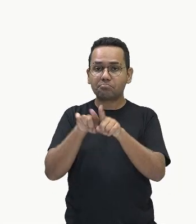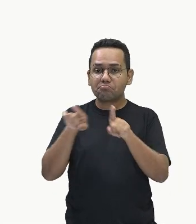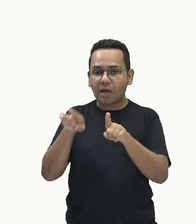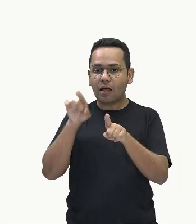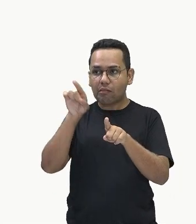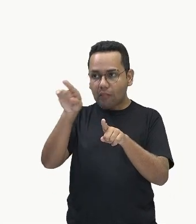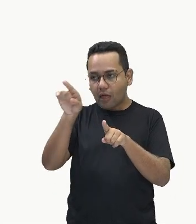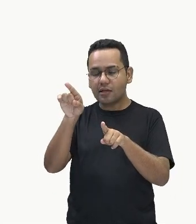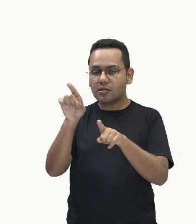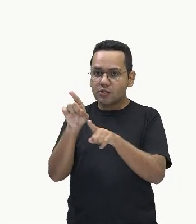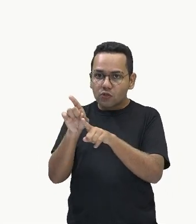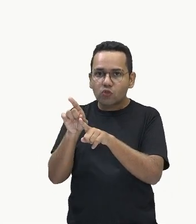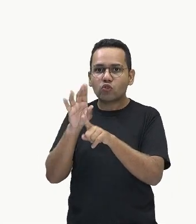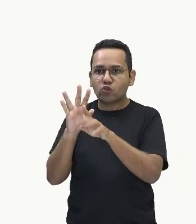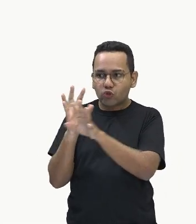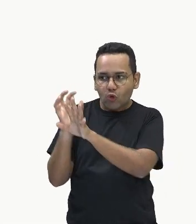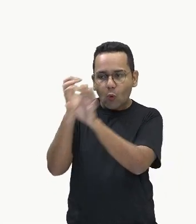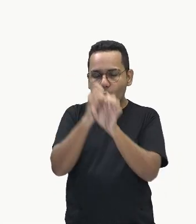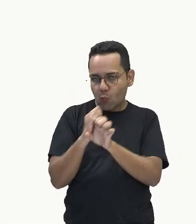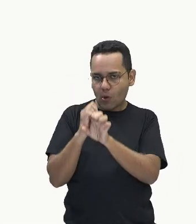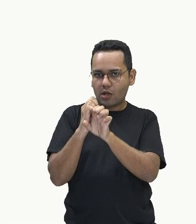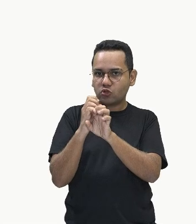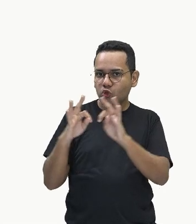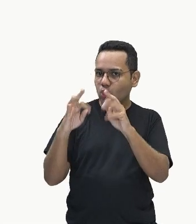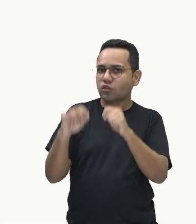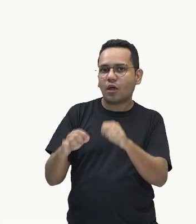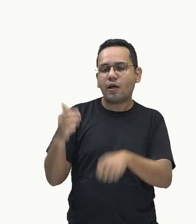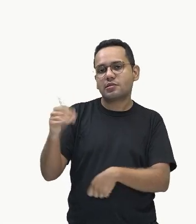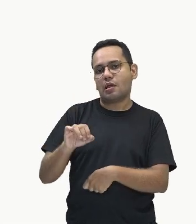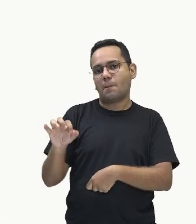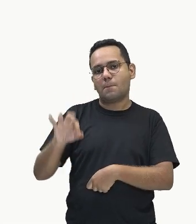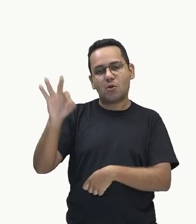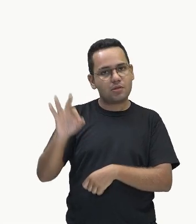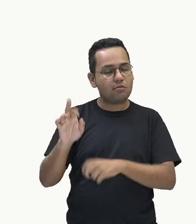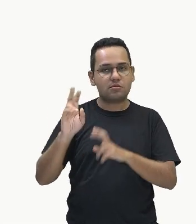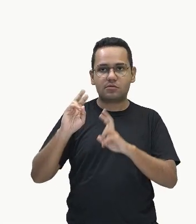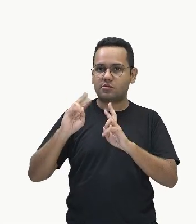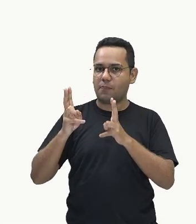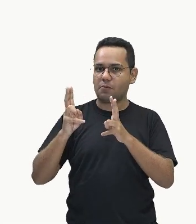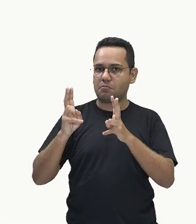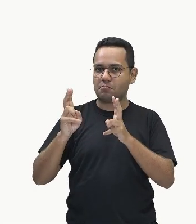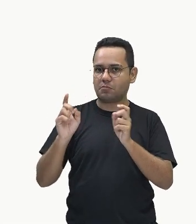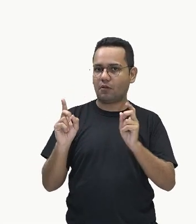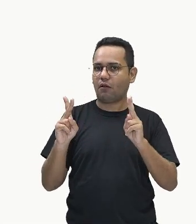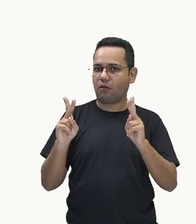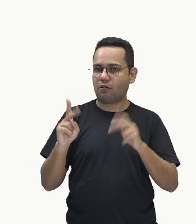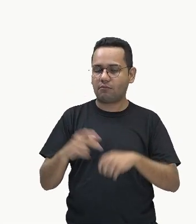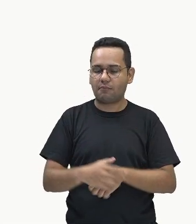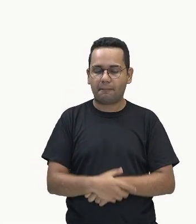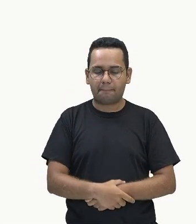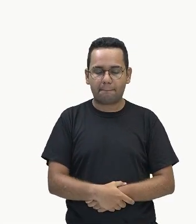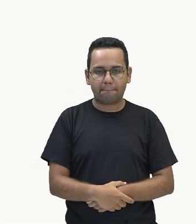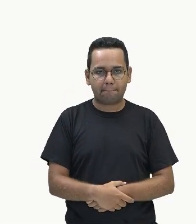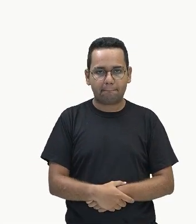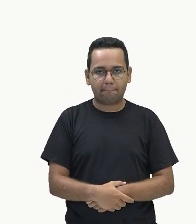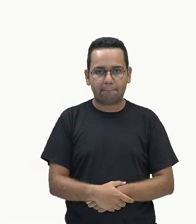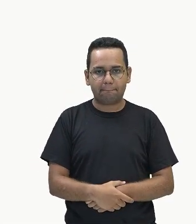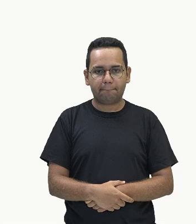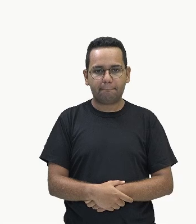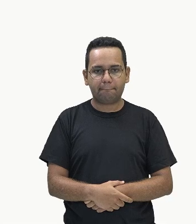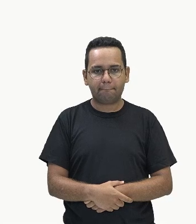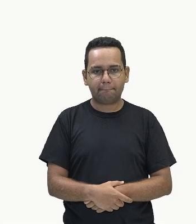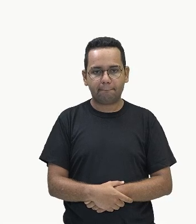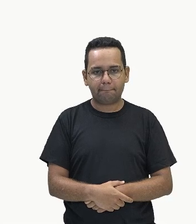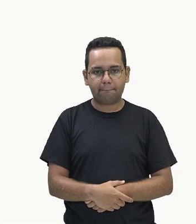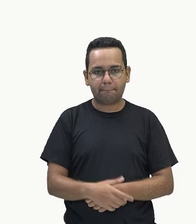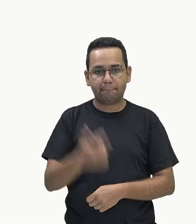todo. E o todo é 100%, ok? Então, aqui, acompanha comigo, gráfico